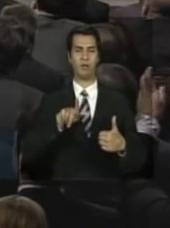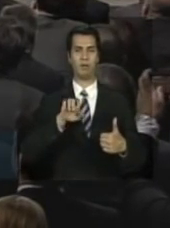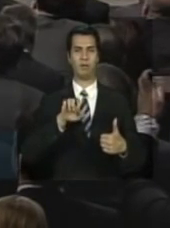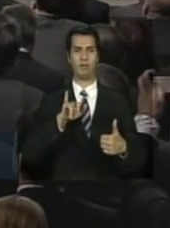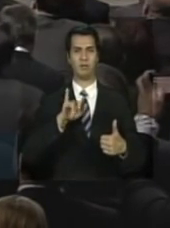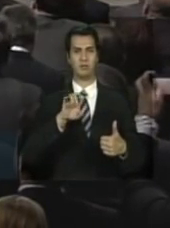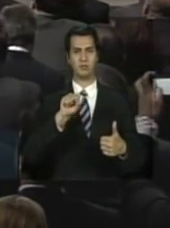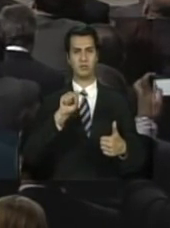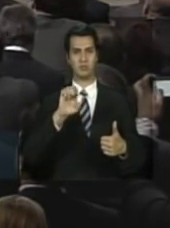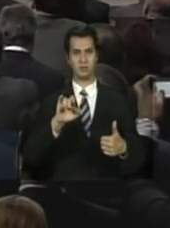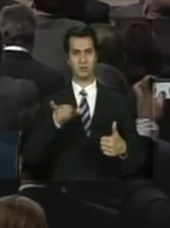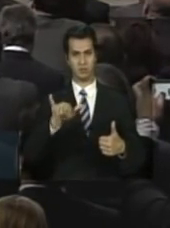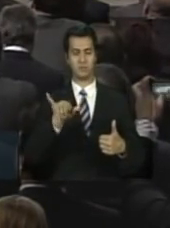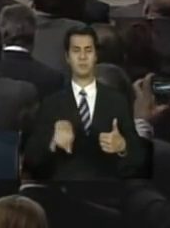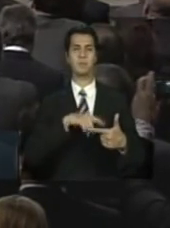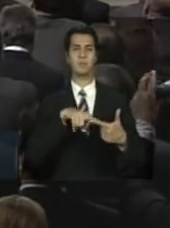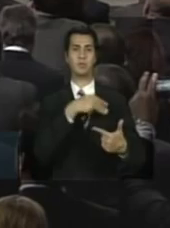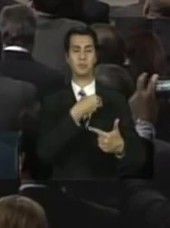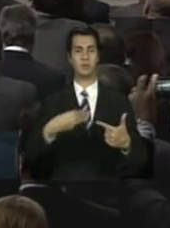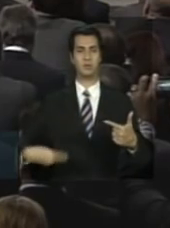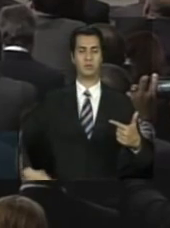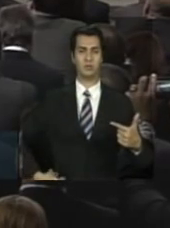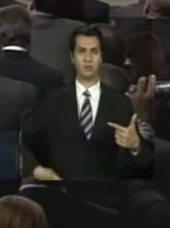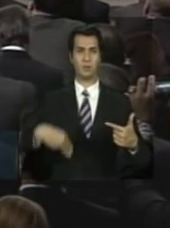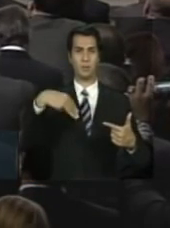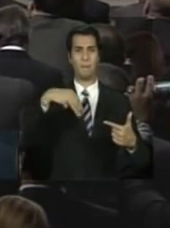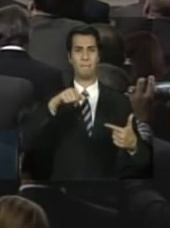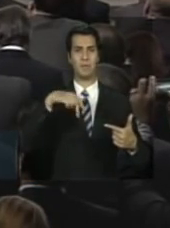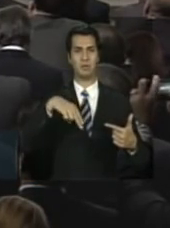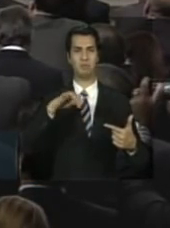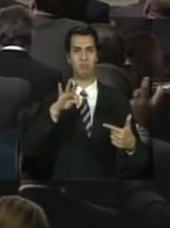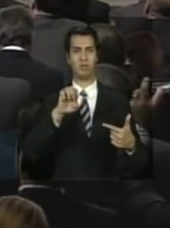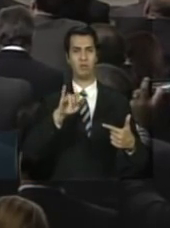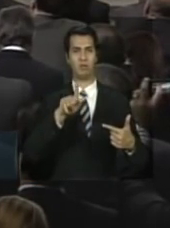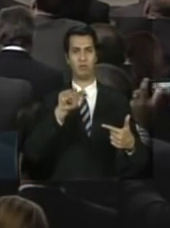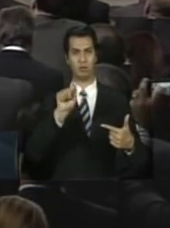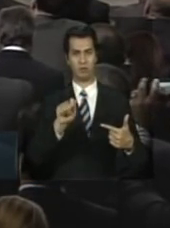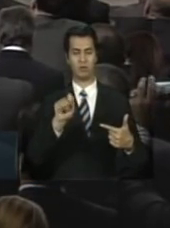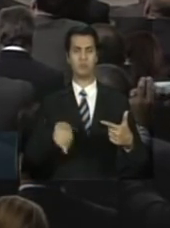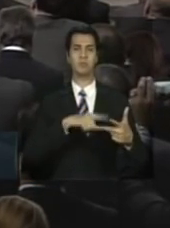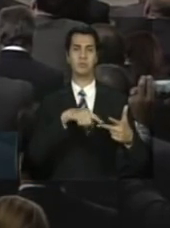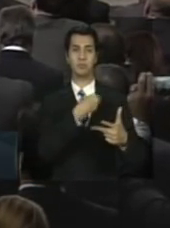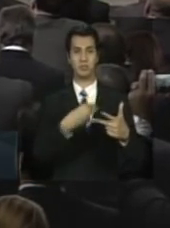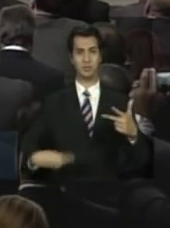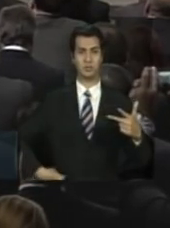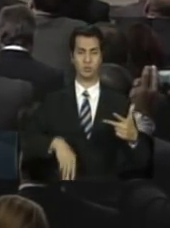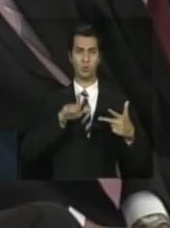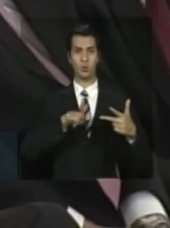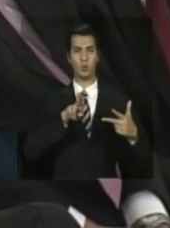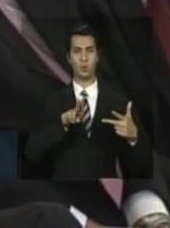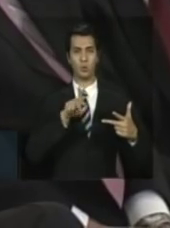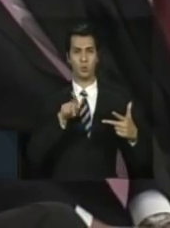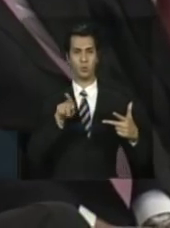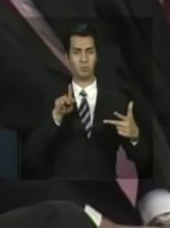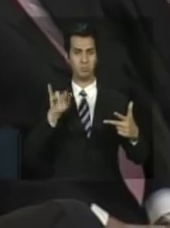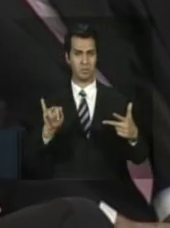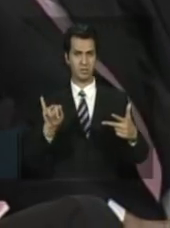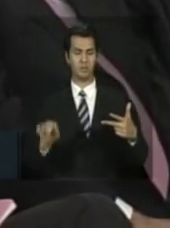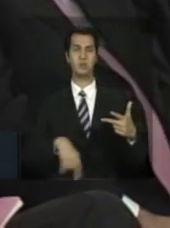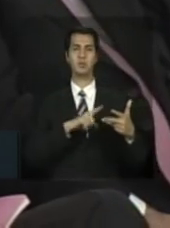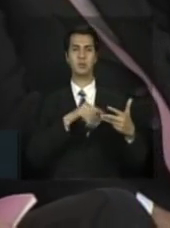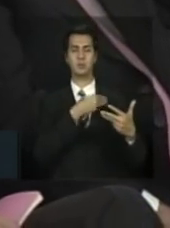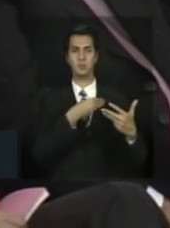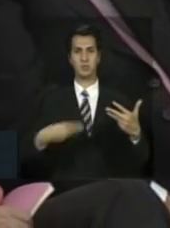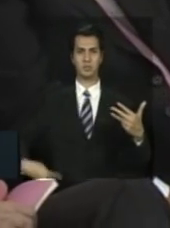Hoffmann da Casa Civil, ministro Mantega da Fazenda, ministro Carlos Lupe do trabalho e emprego,